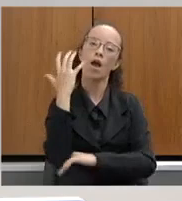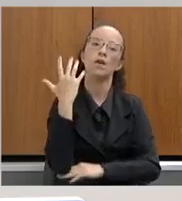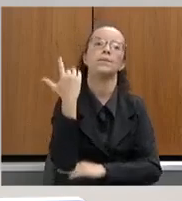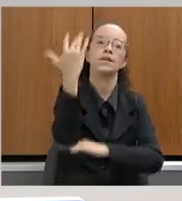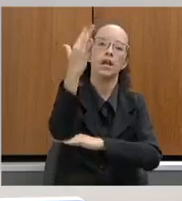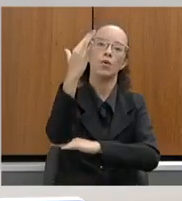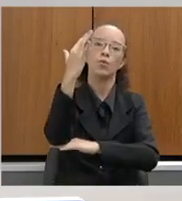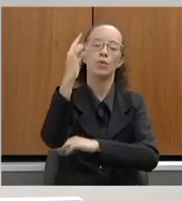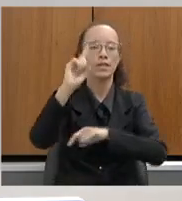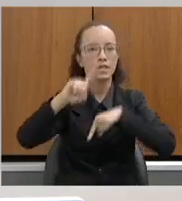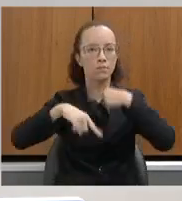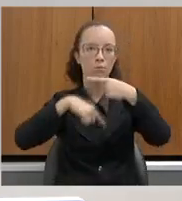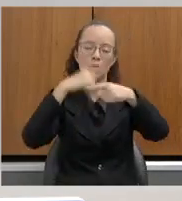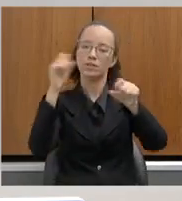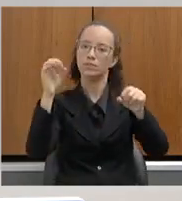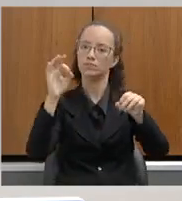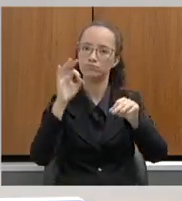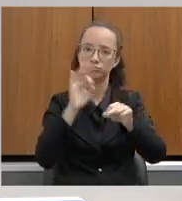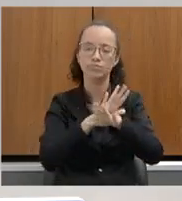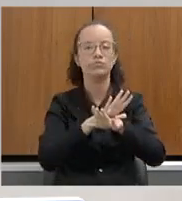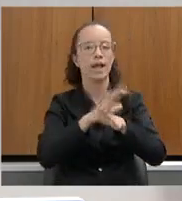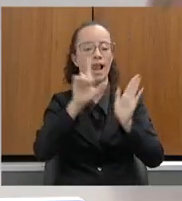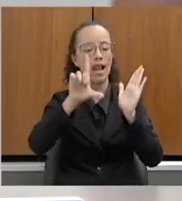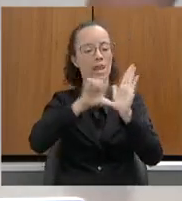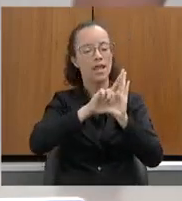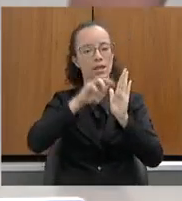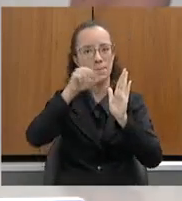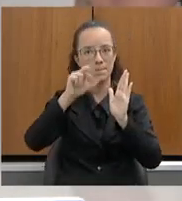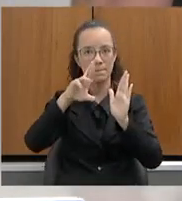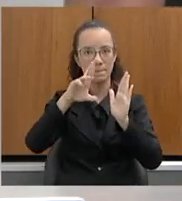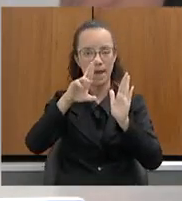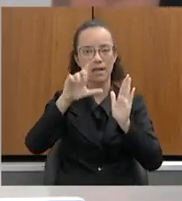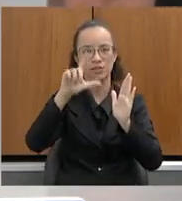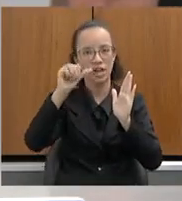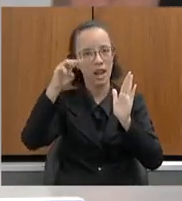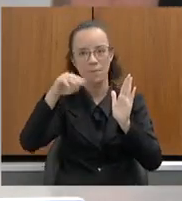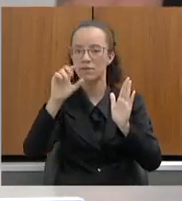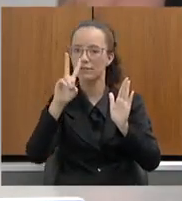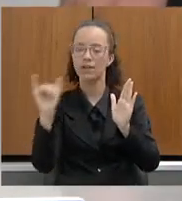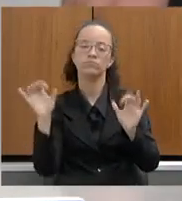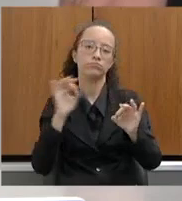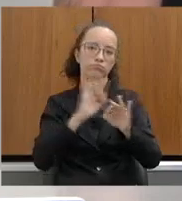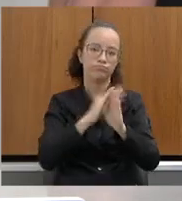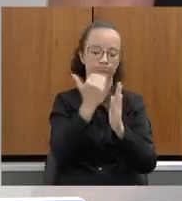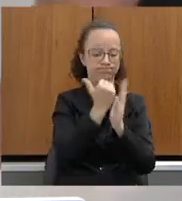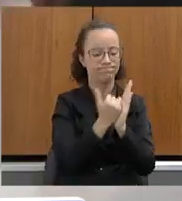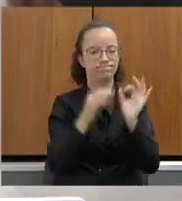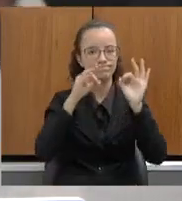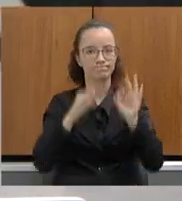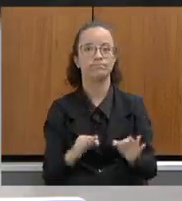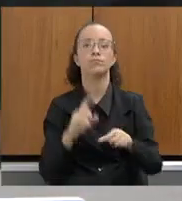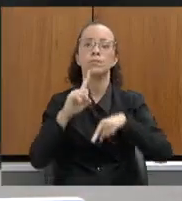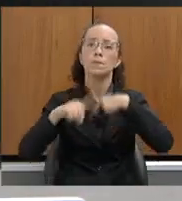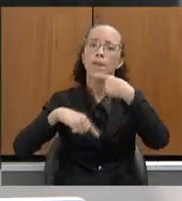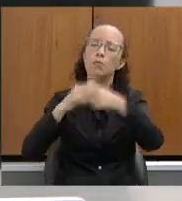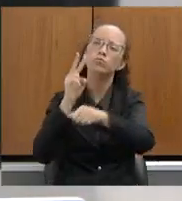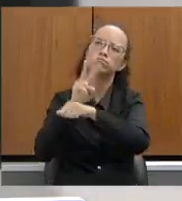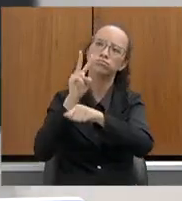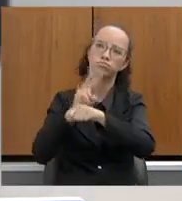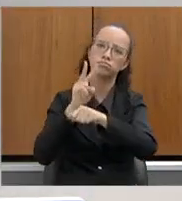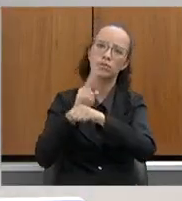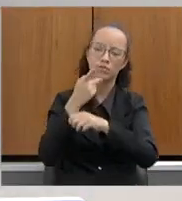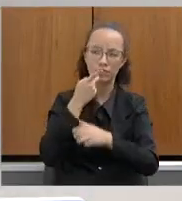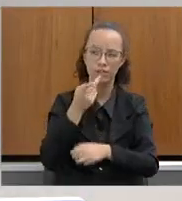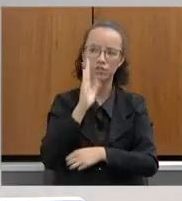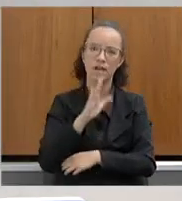regulamentação de toda a Lei Mar de Lama Nunca Mais. Além disso, nós intensificamos a fiscalização nas barragens, como eu mencionei.